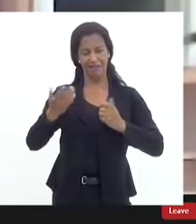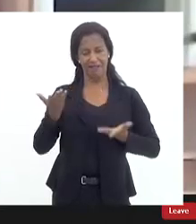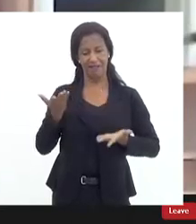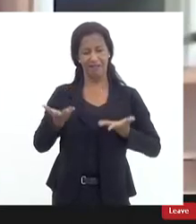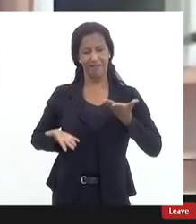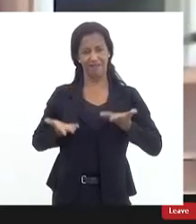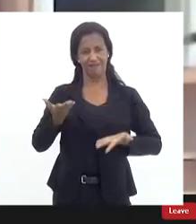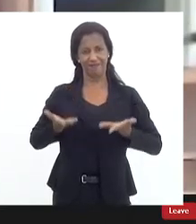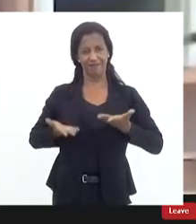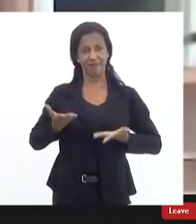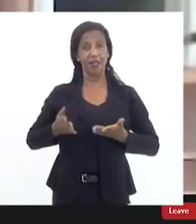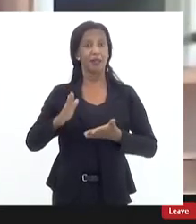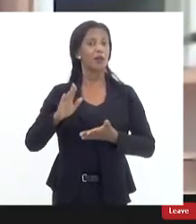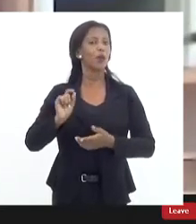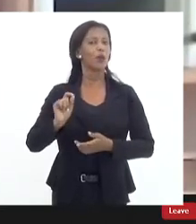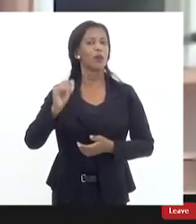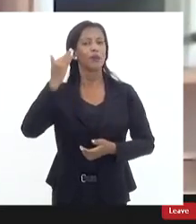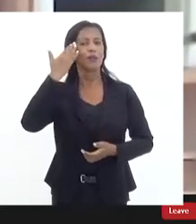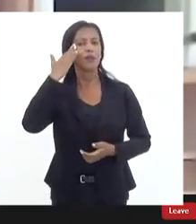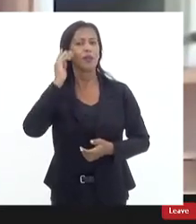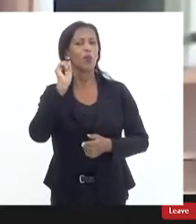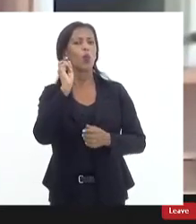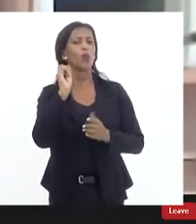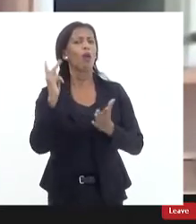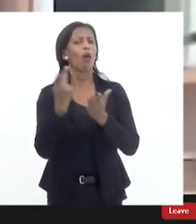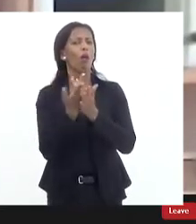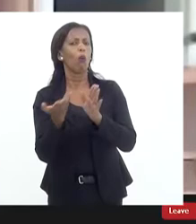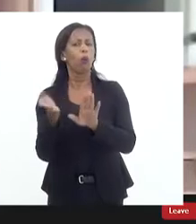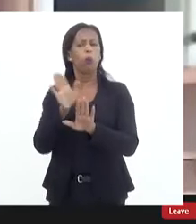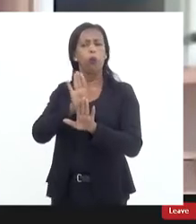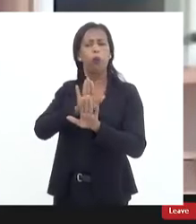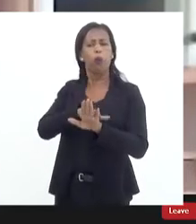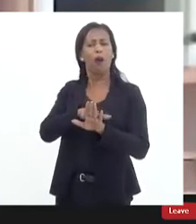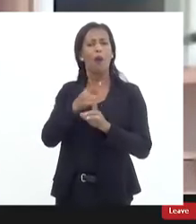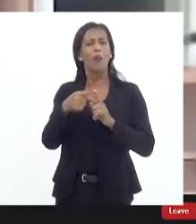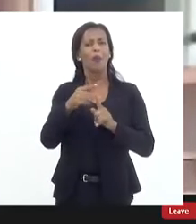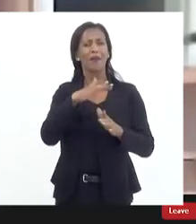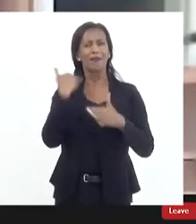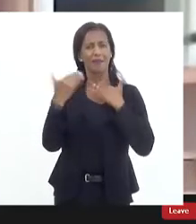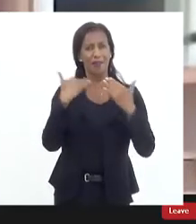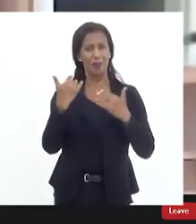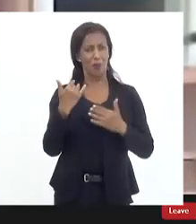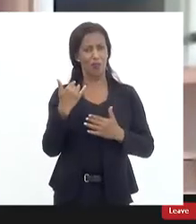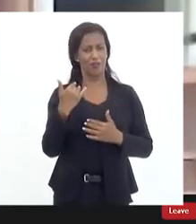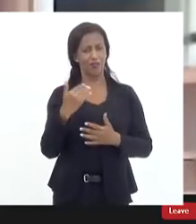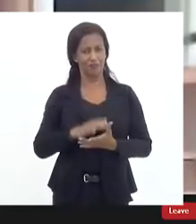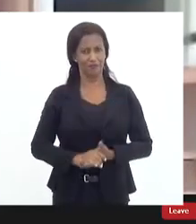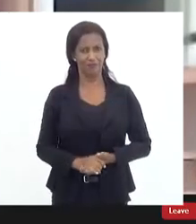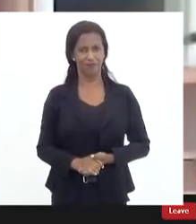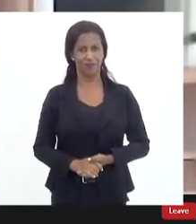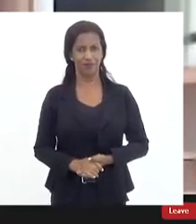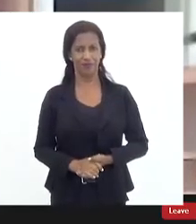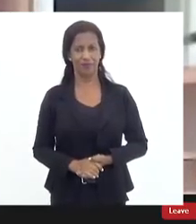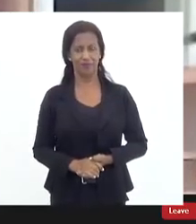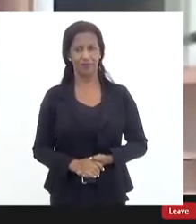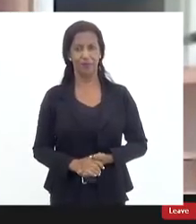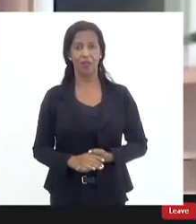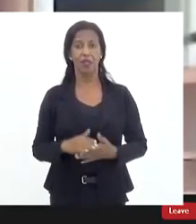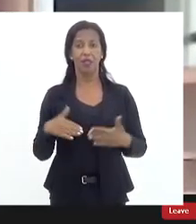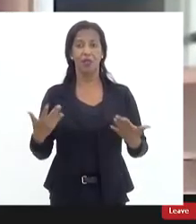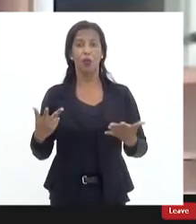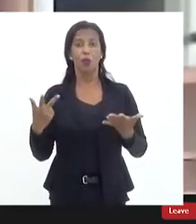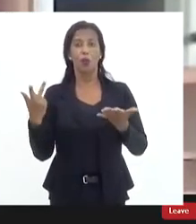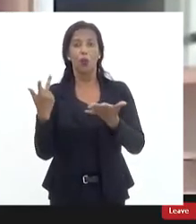entender o que está por trás desse alto índice da letalidade policial então assim